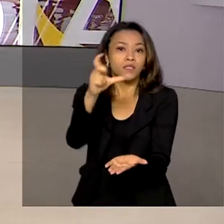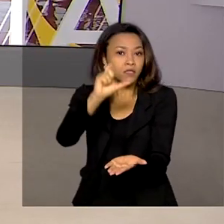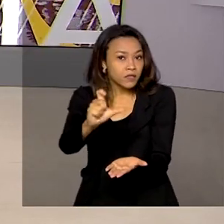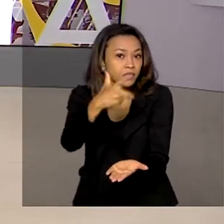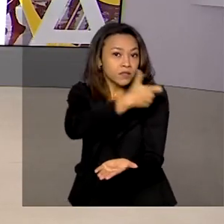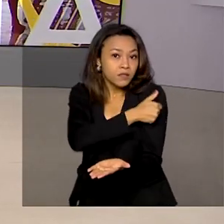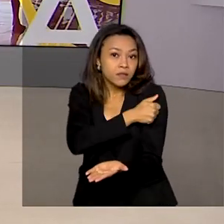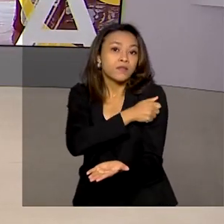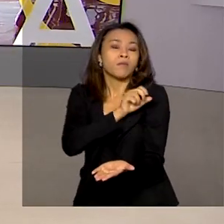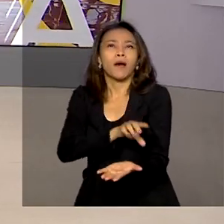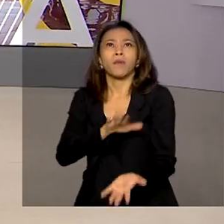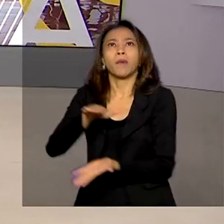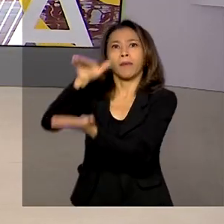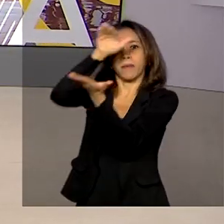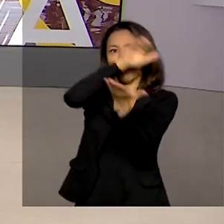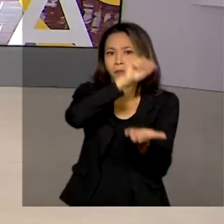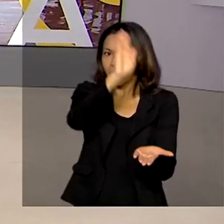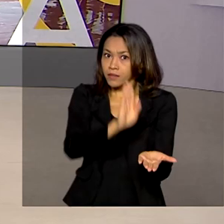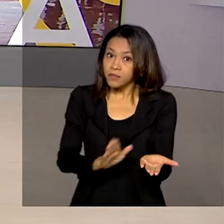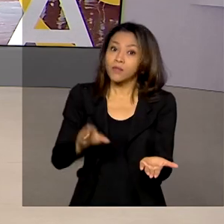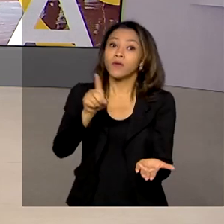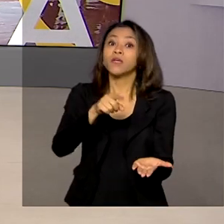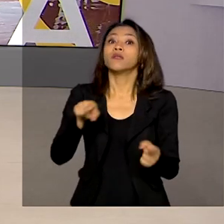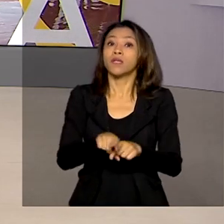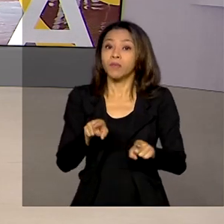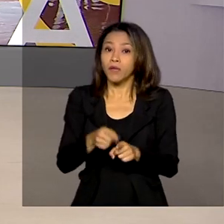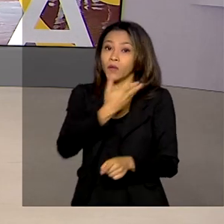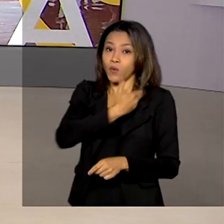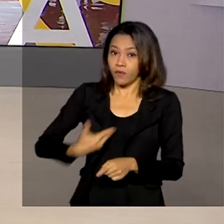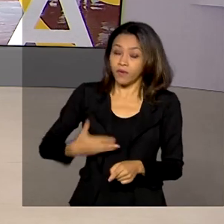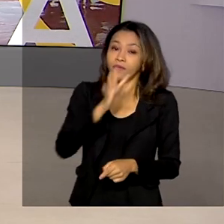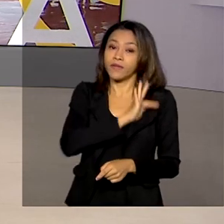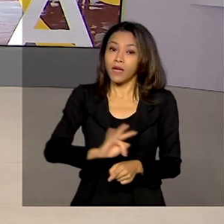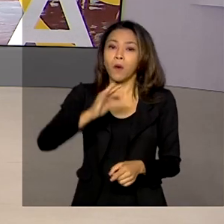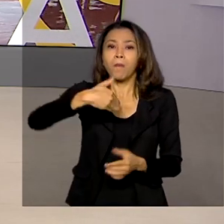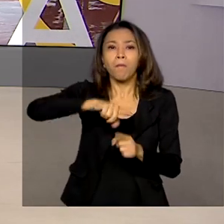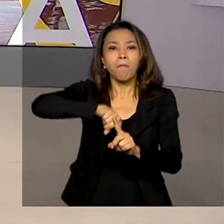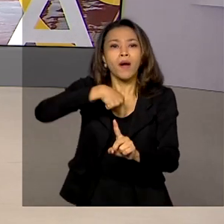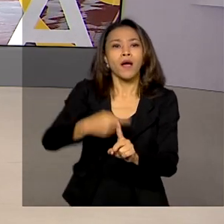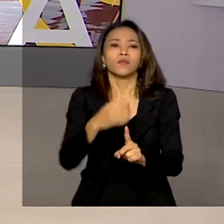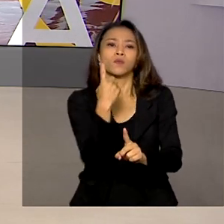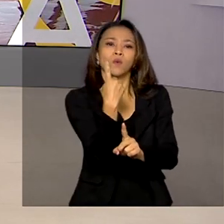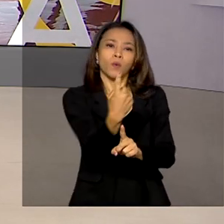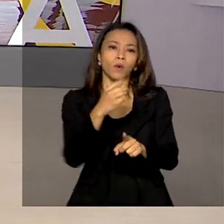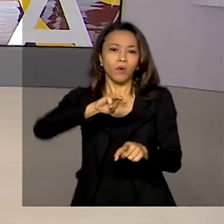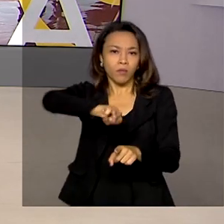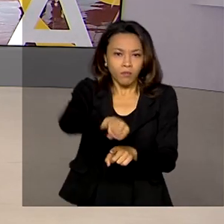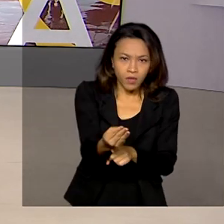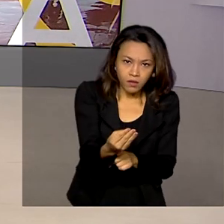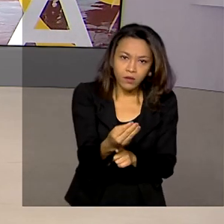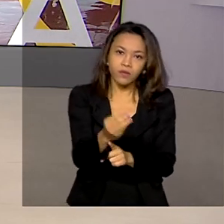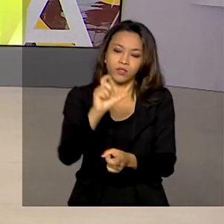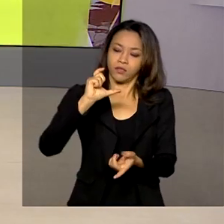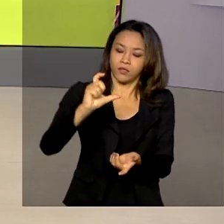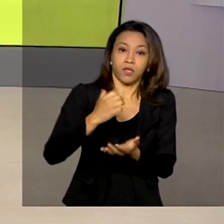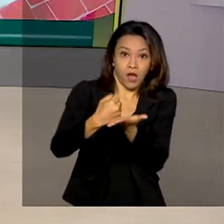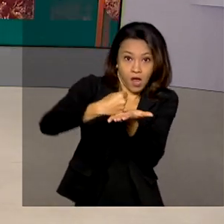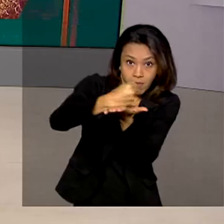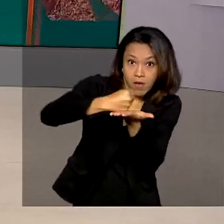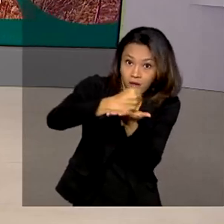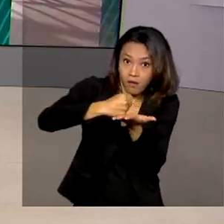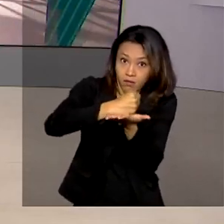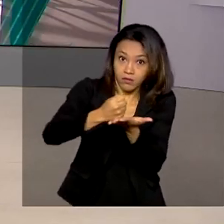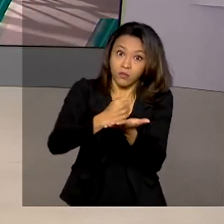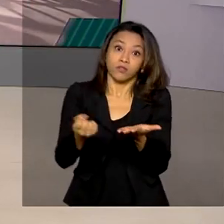e o governo federal também começou a entregar mais de 1 milhão de unidades de medicamentos necessários para a intubação de pacientes